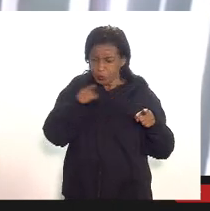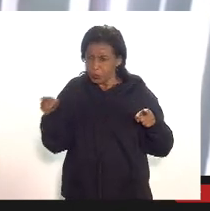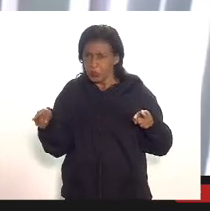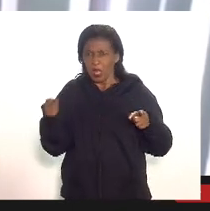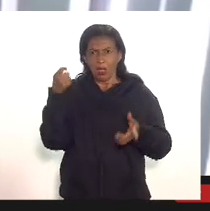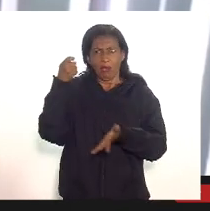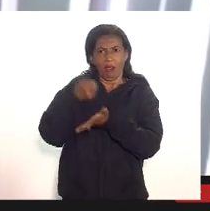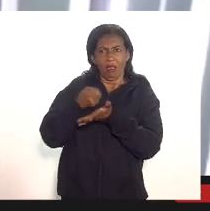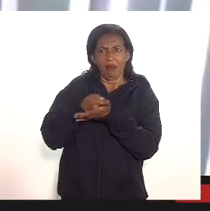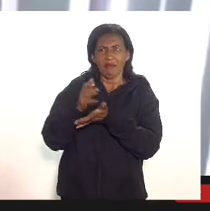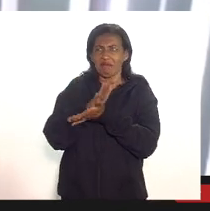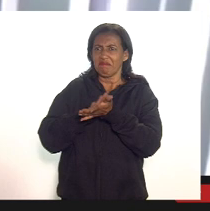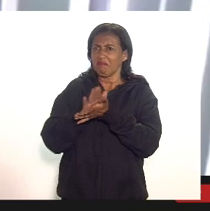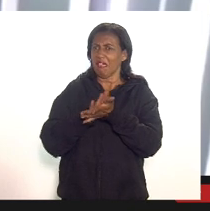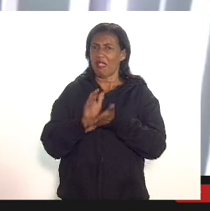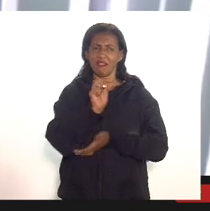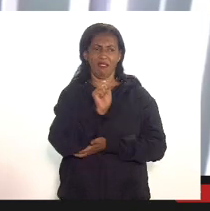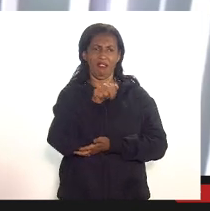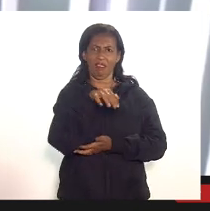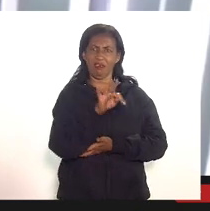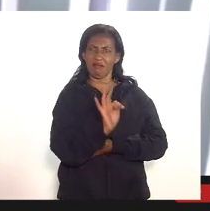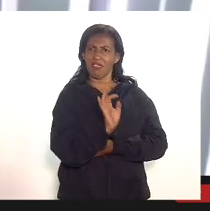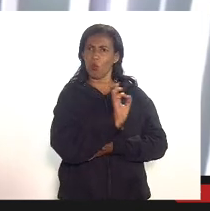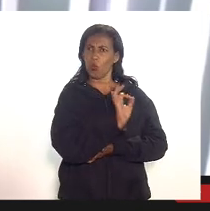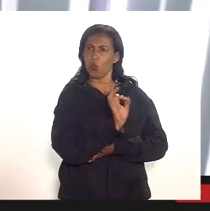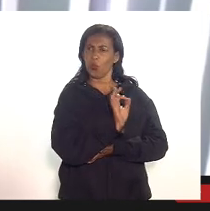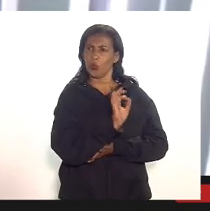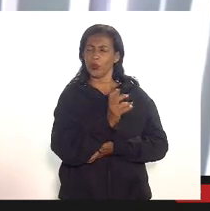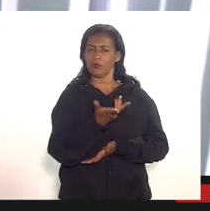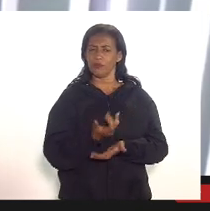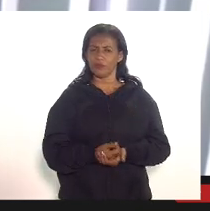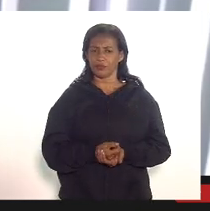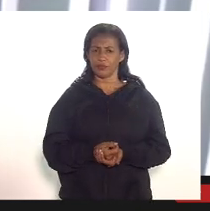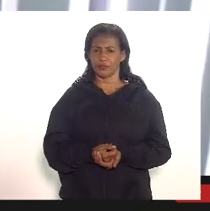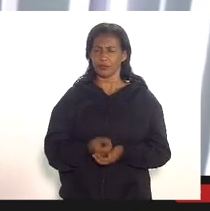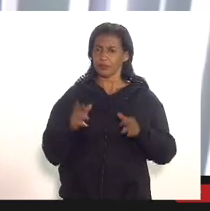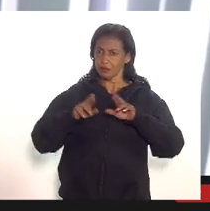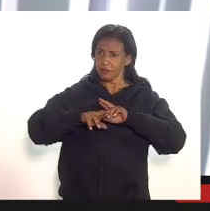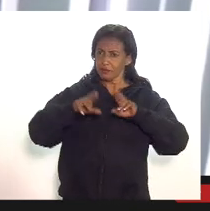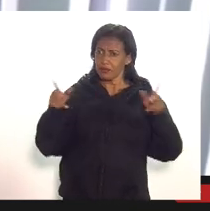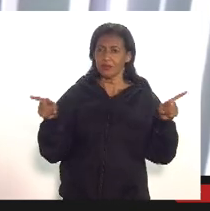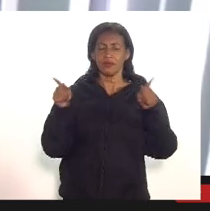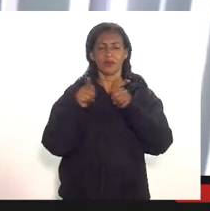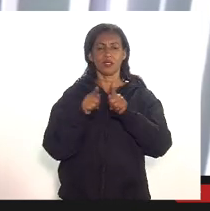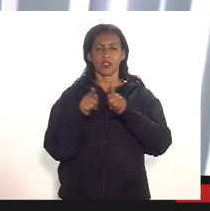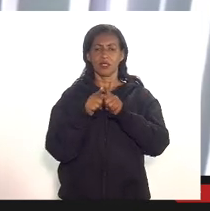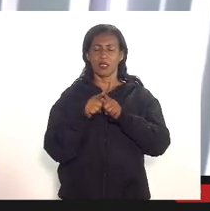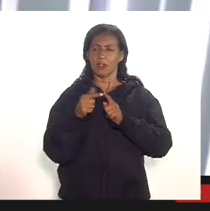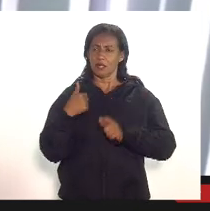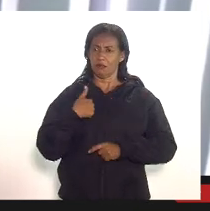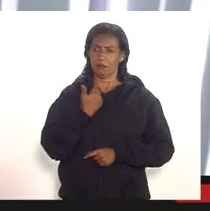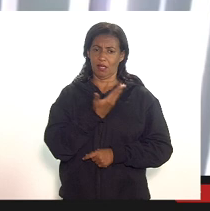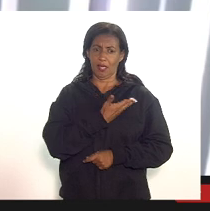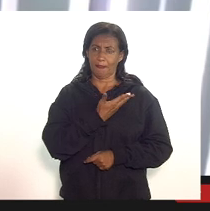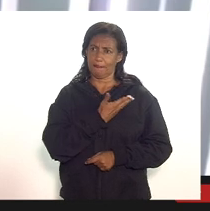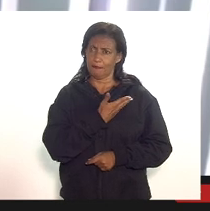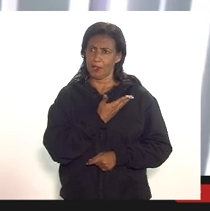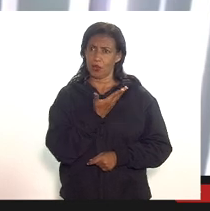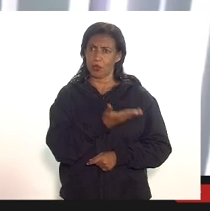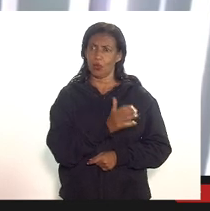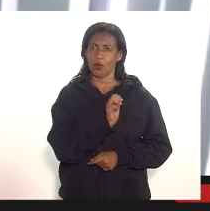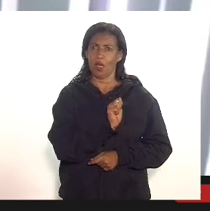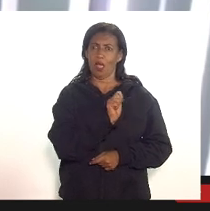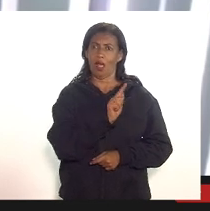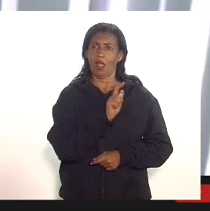fustigar a NP em função em função desse dado e diferentemente do meu colega aqui em saúde o deputado